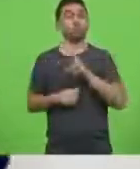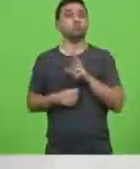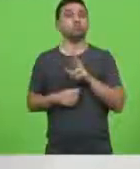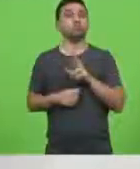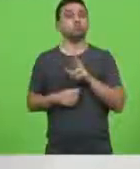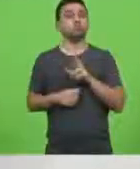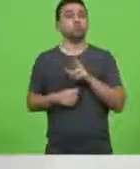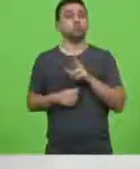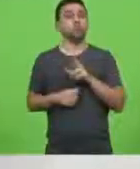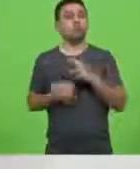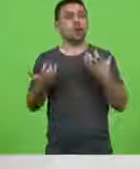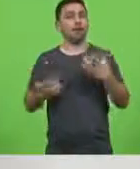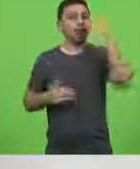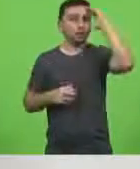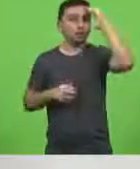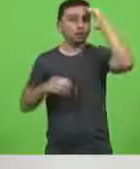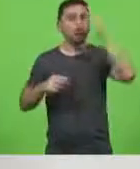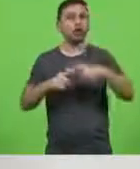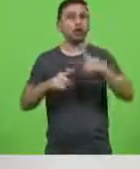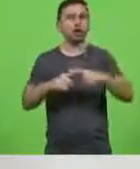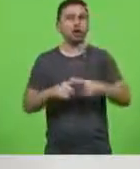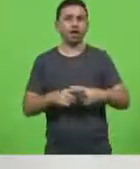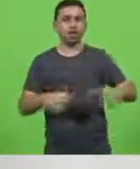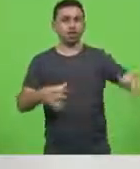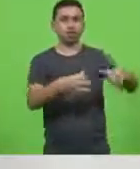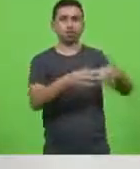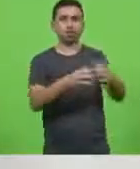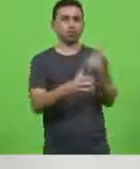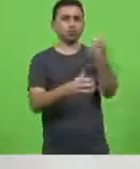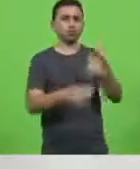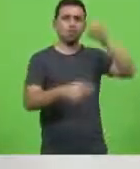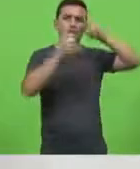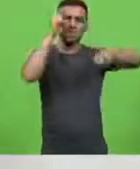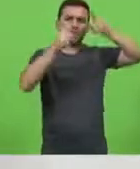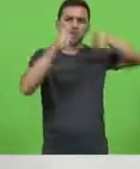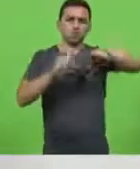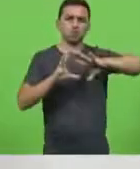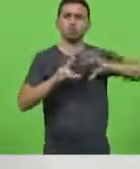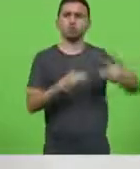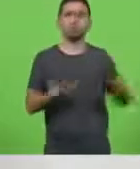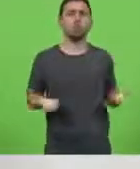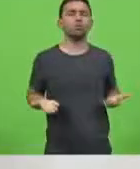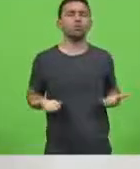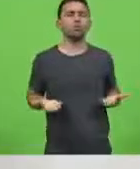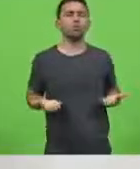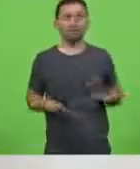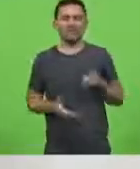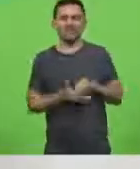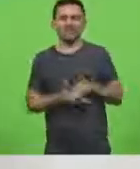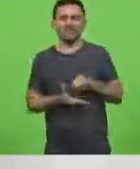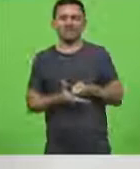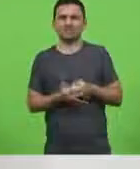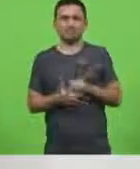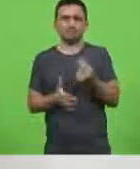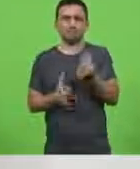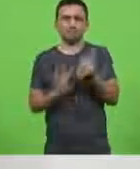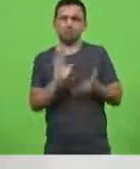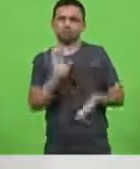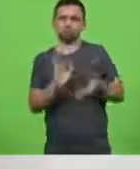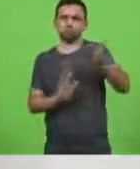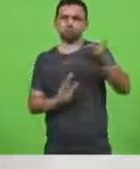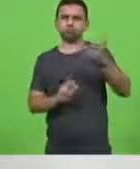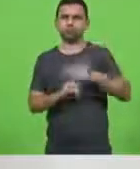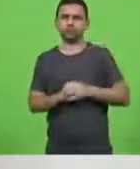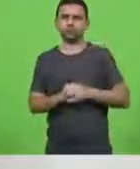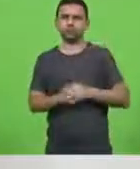entender porque que nós permitimos um oligopólio continuar operando em Santa Catarina nós estamos forçando os preços para para cima nós estamos